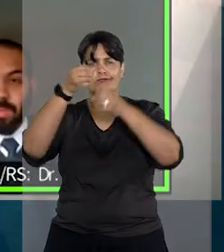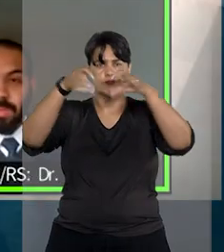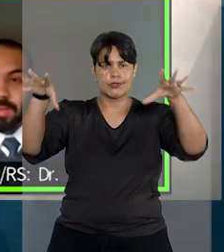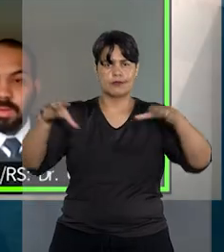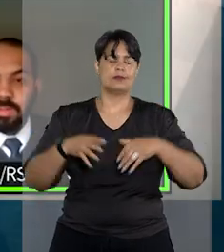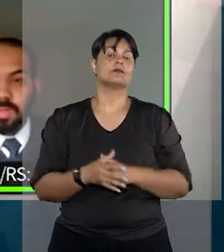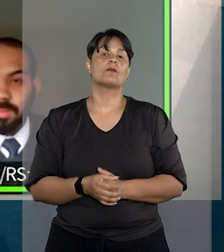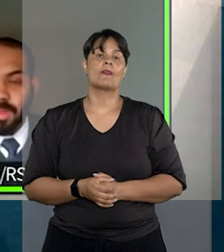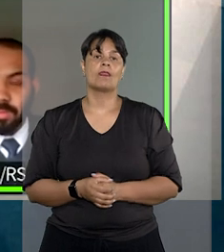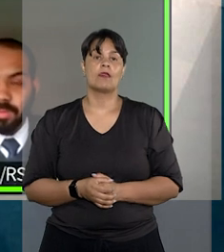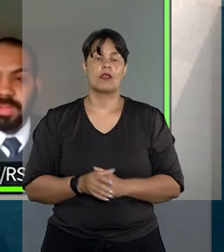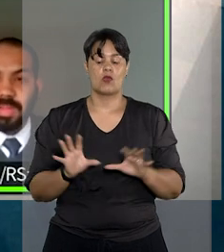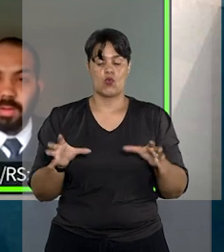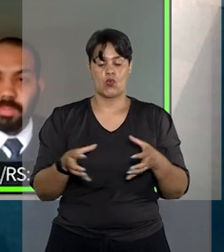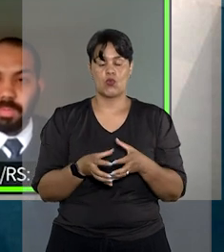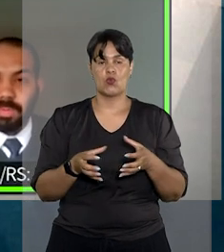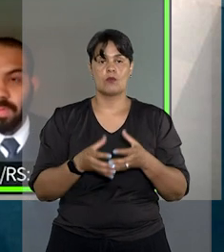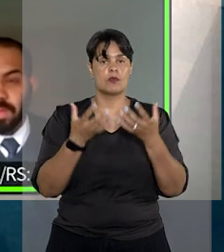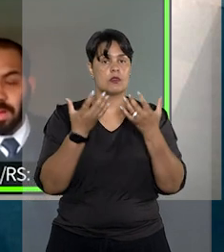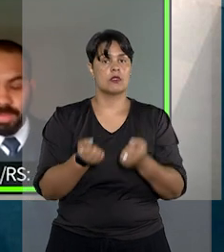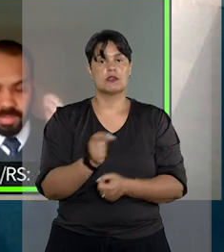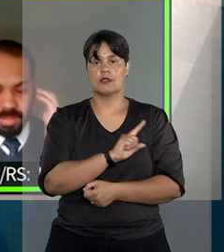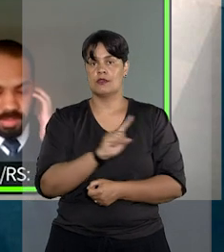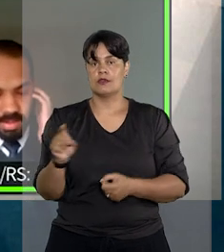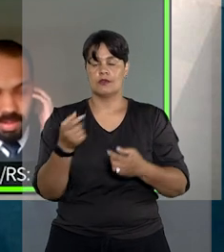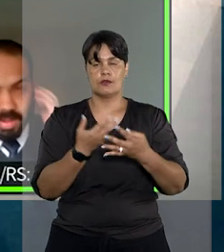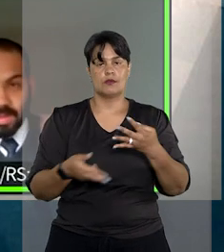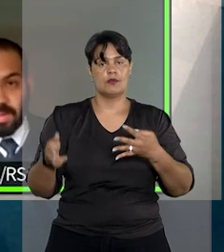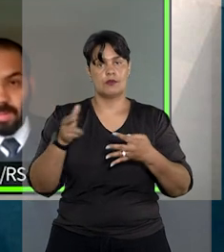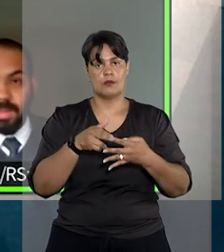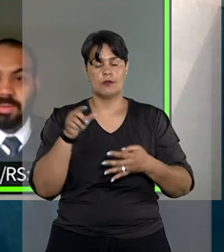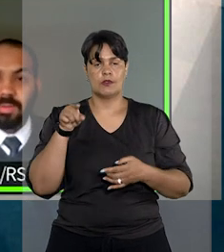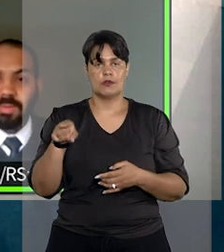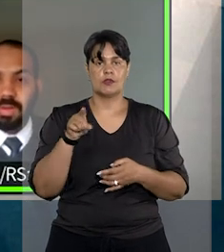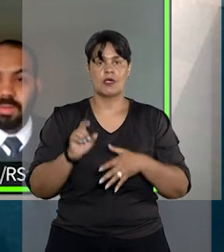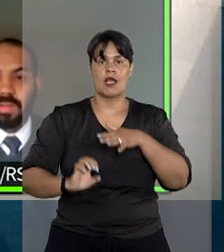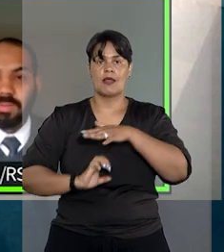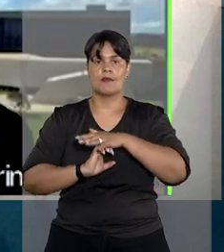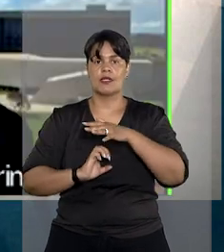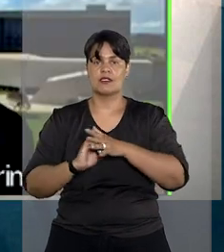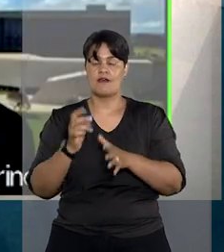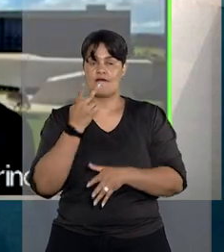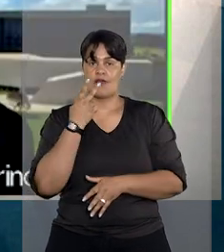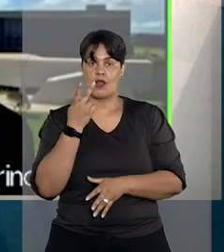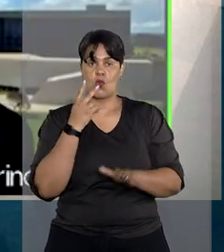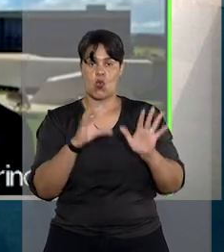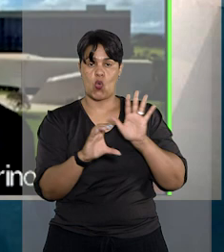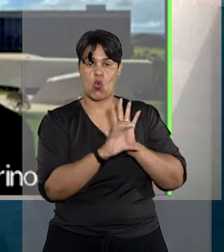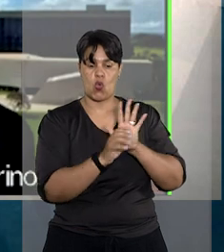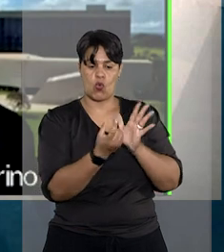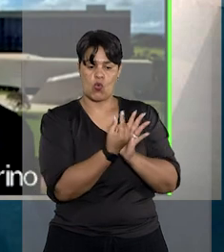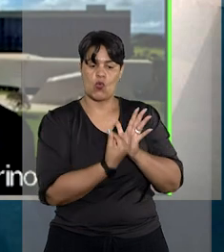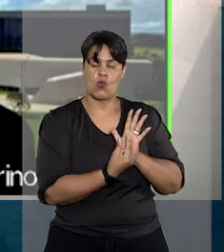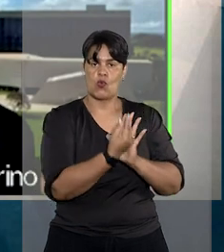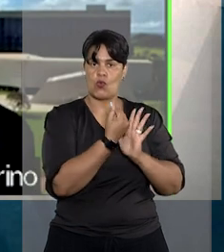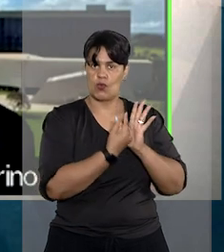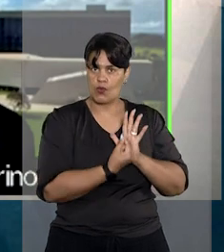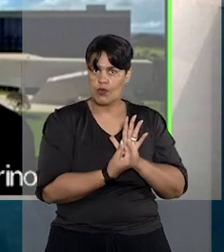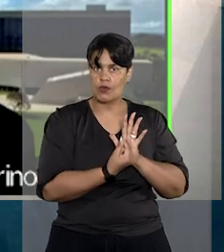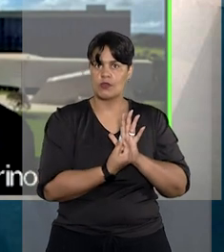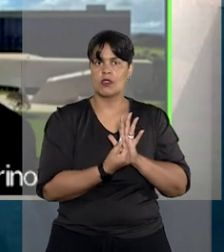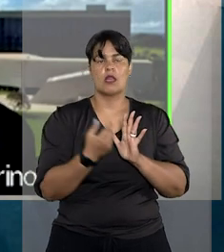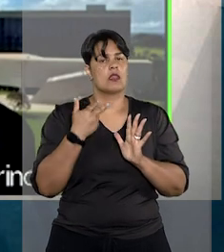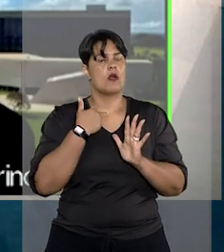O colegiado negou o provimento ao recurso especial no qual a empresa sustentou que o Código de Defesa do Consumidor